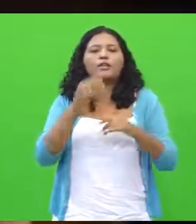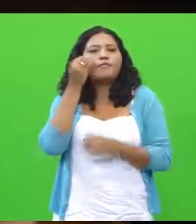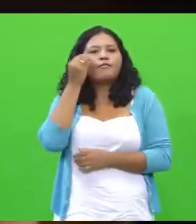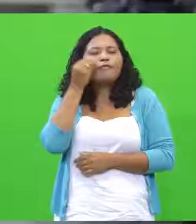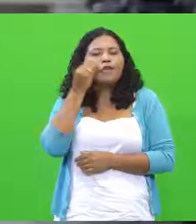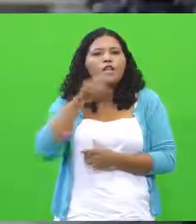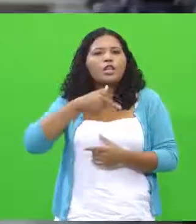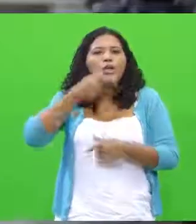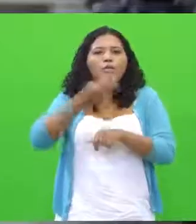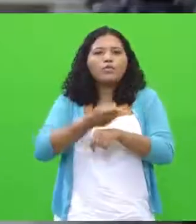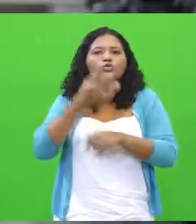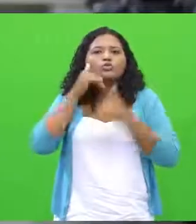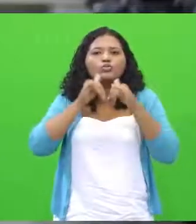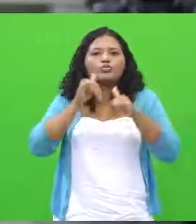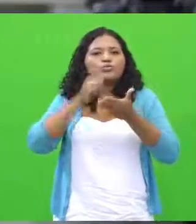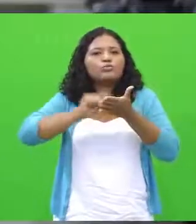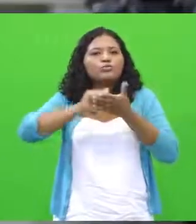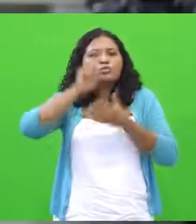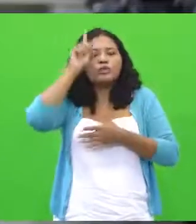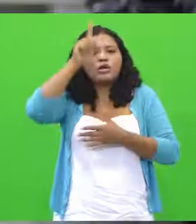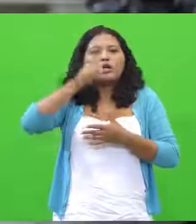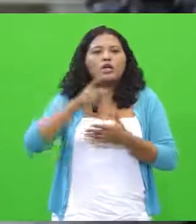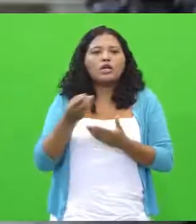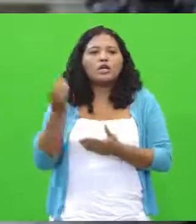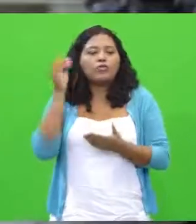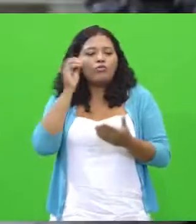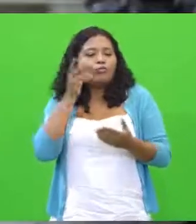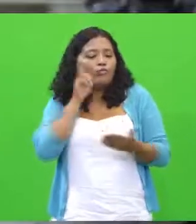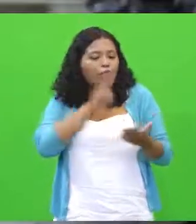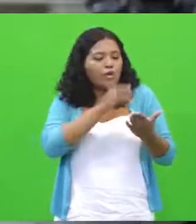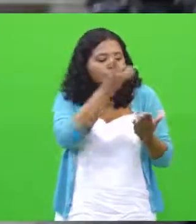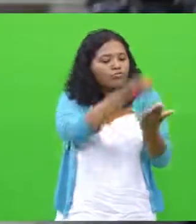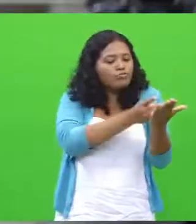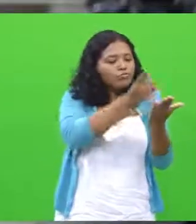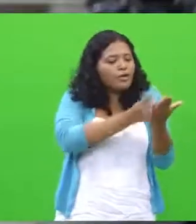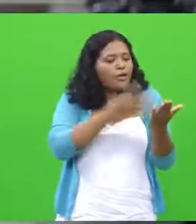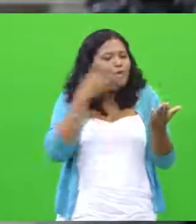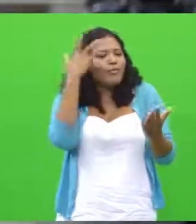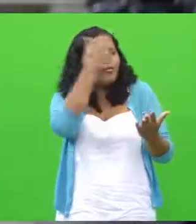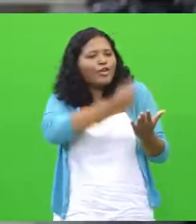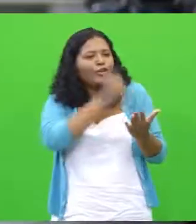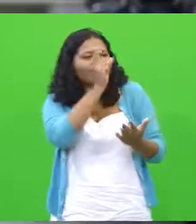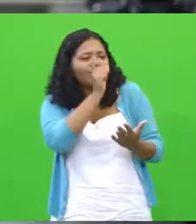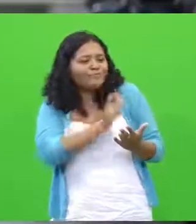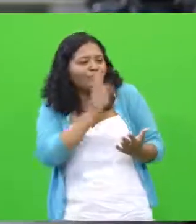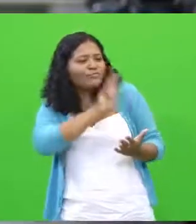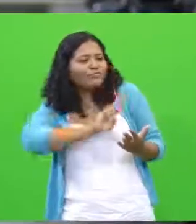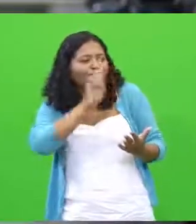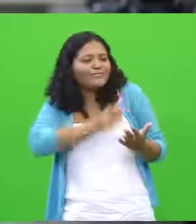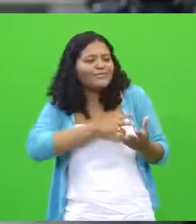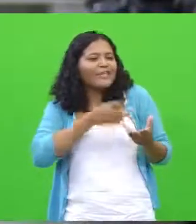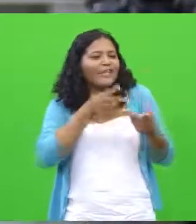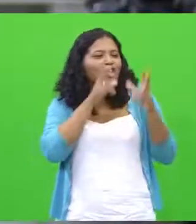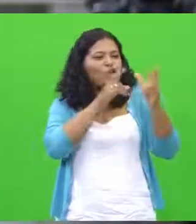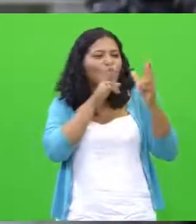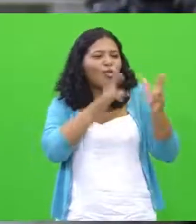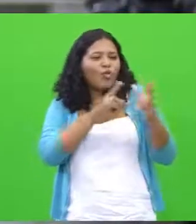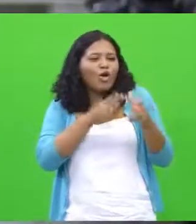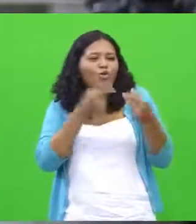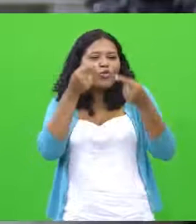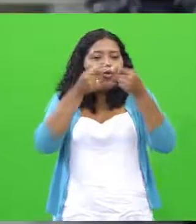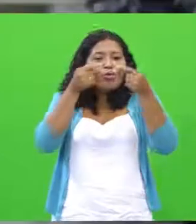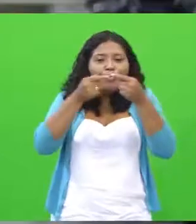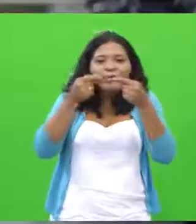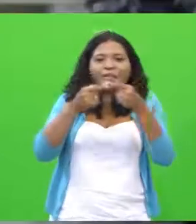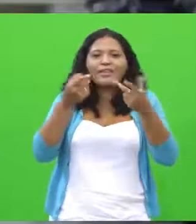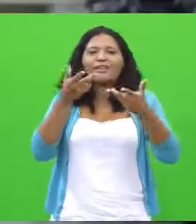empregado e começa no dicionário a ver qual o verbo que fica mais bonito, mais romântico, mais poético, para a sua linguagem, para o seu trabalho ficar mais fácil de